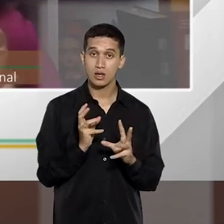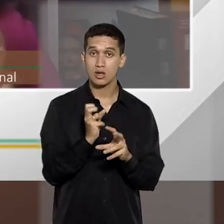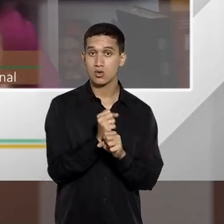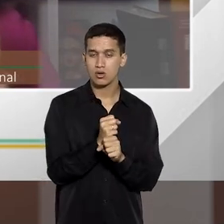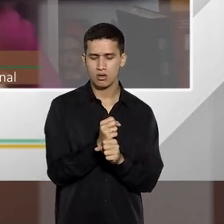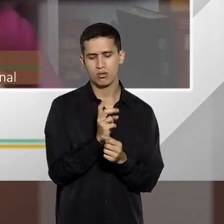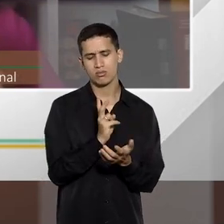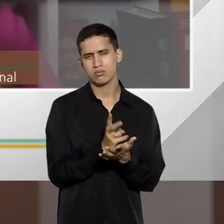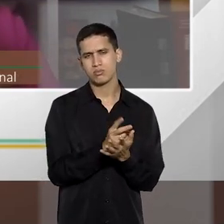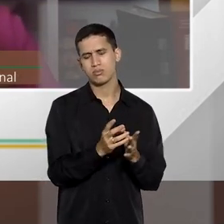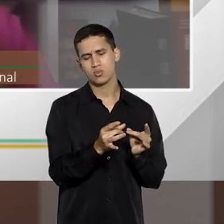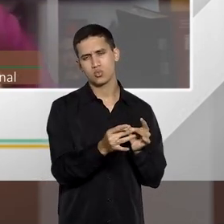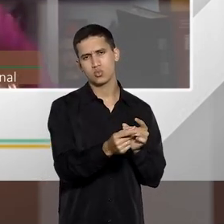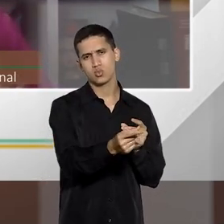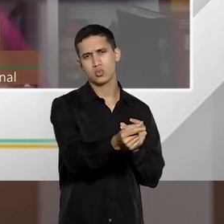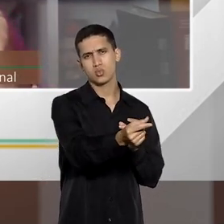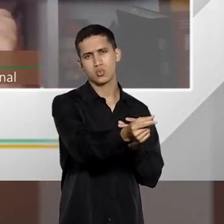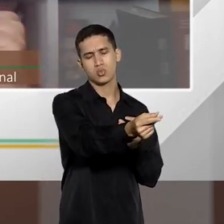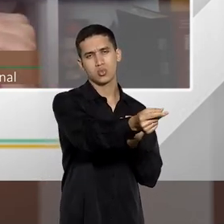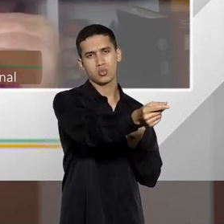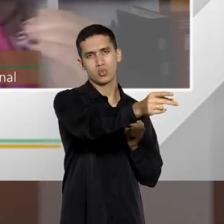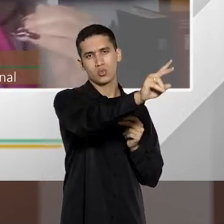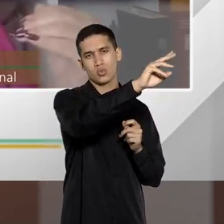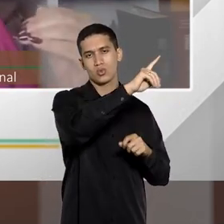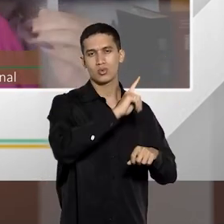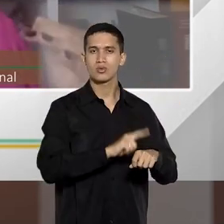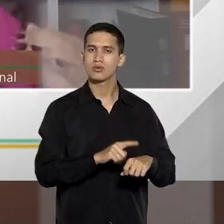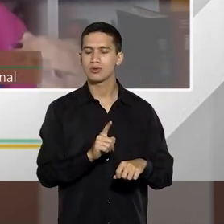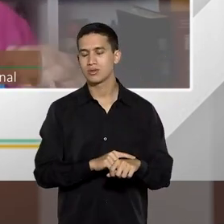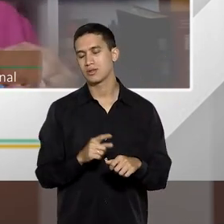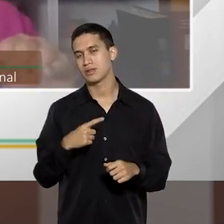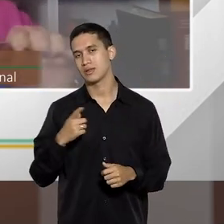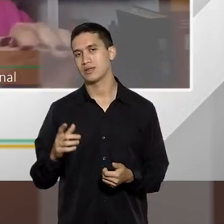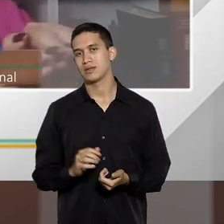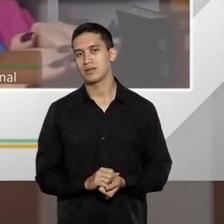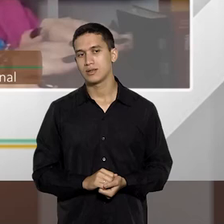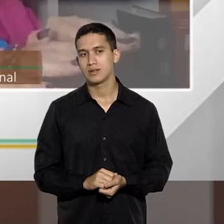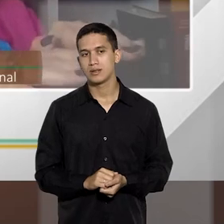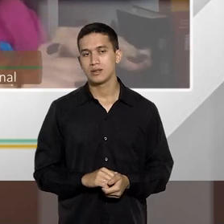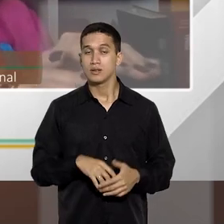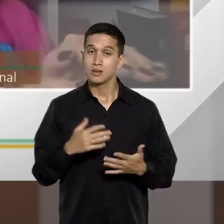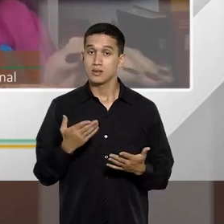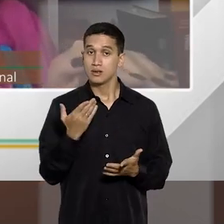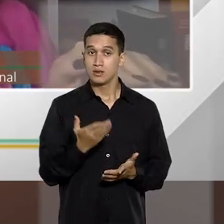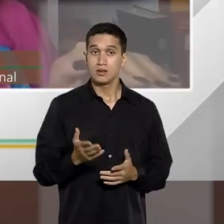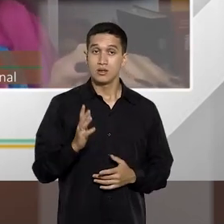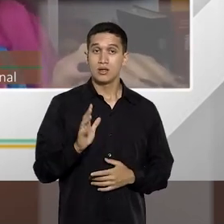prolonga no tempo, então a consumação